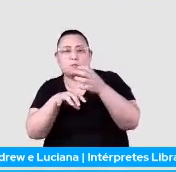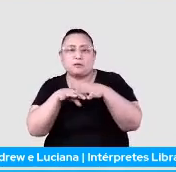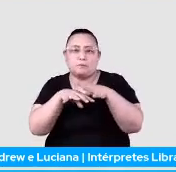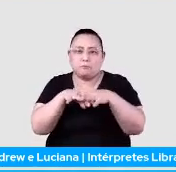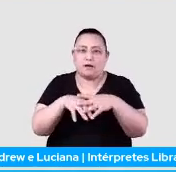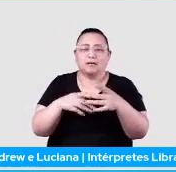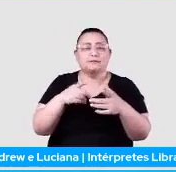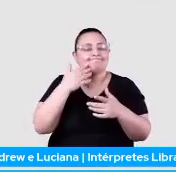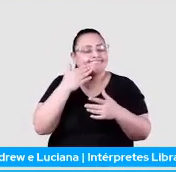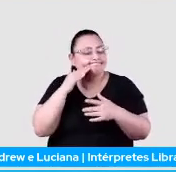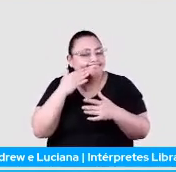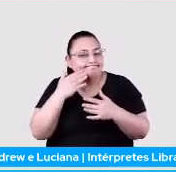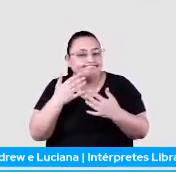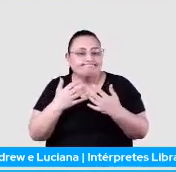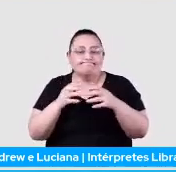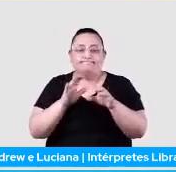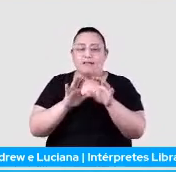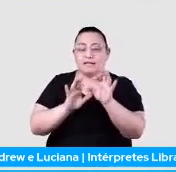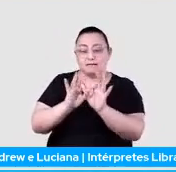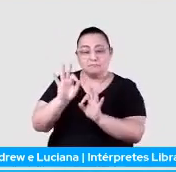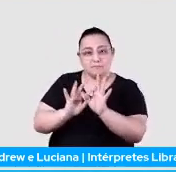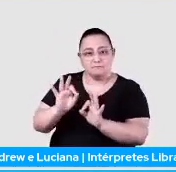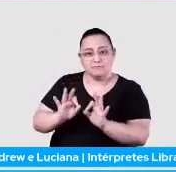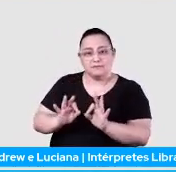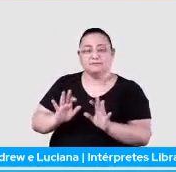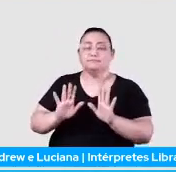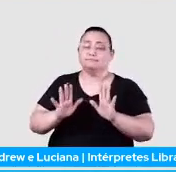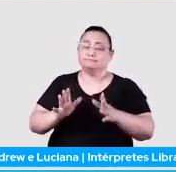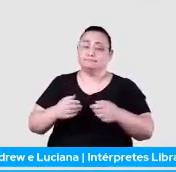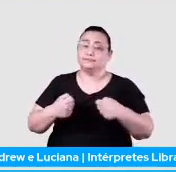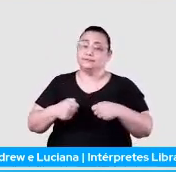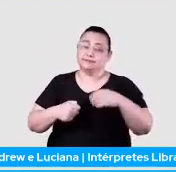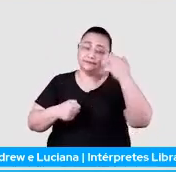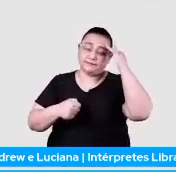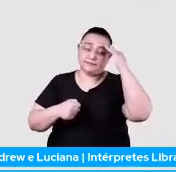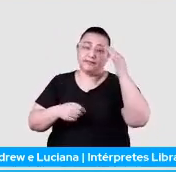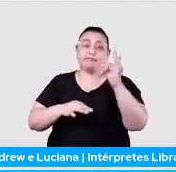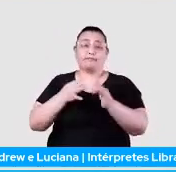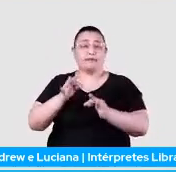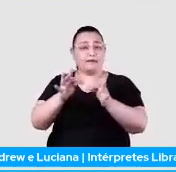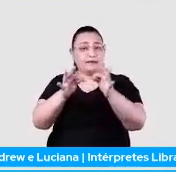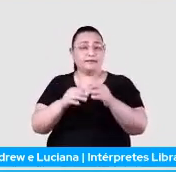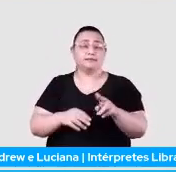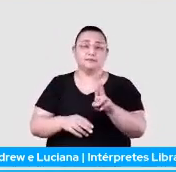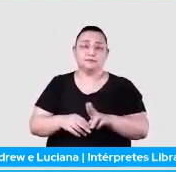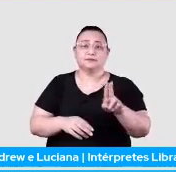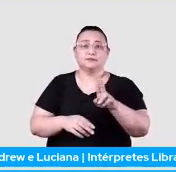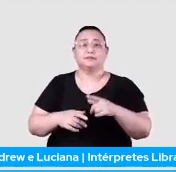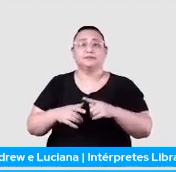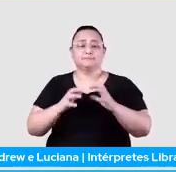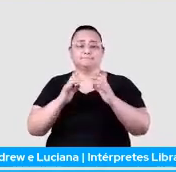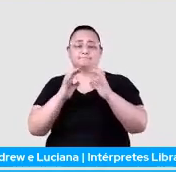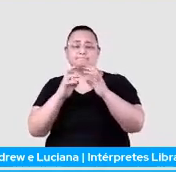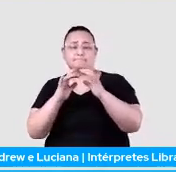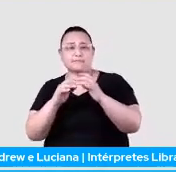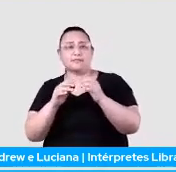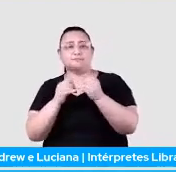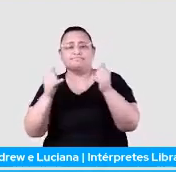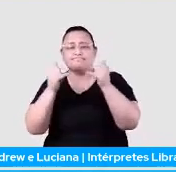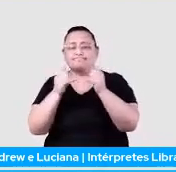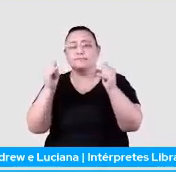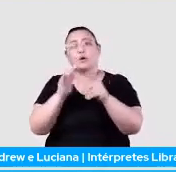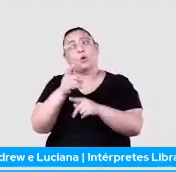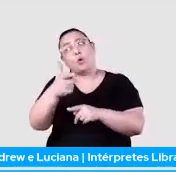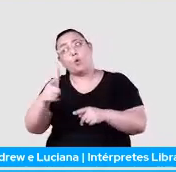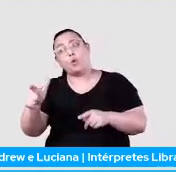entender essas propriedades semânticas, gente já utiliza, tem técnicas que utilizam redes neurais, já utilizam outros